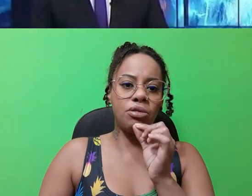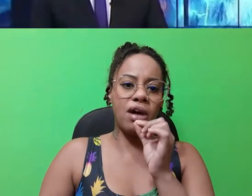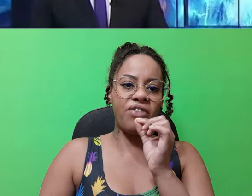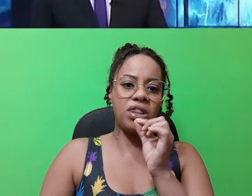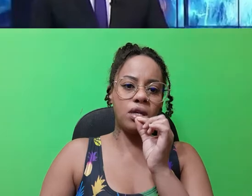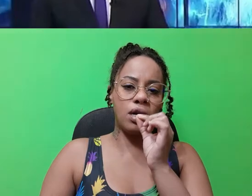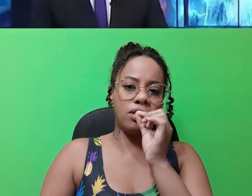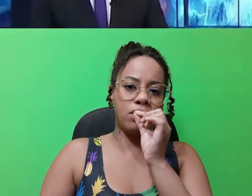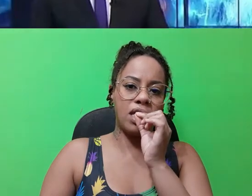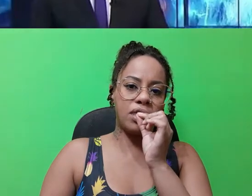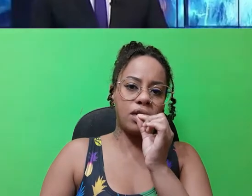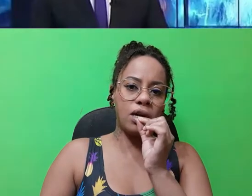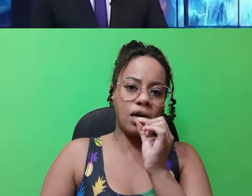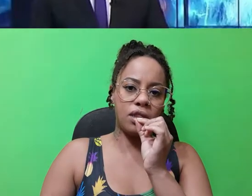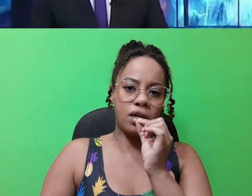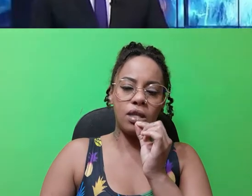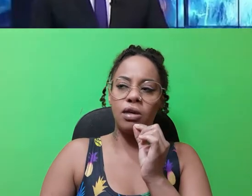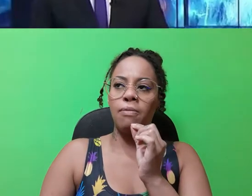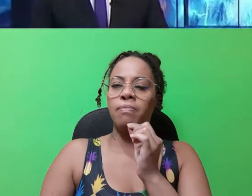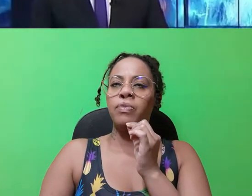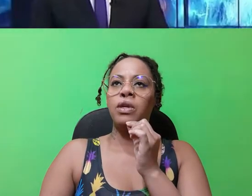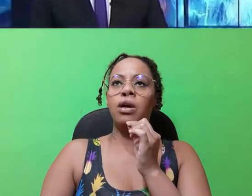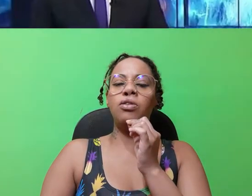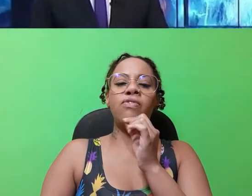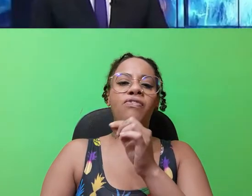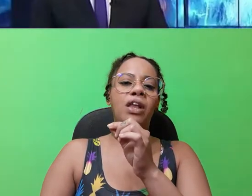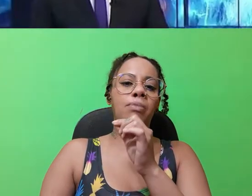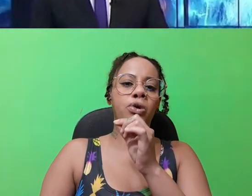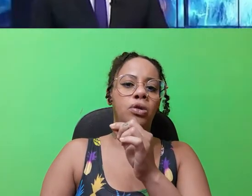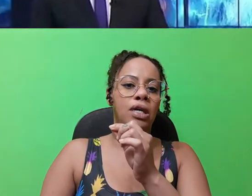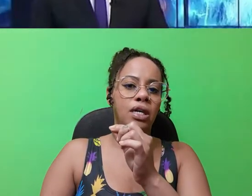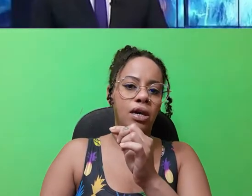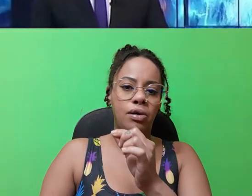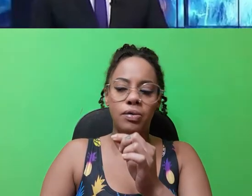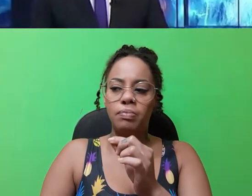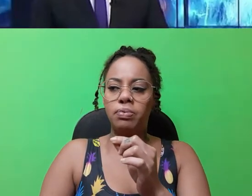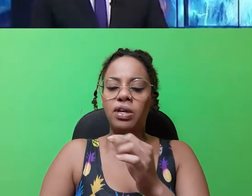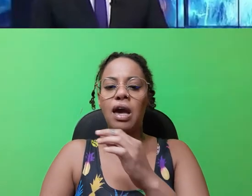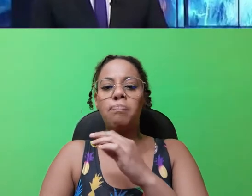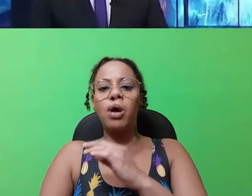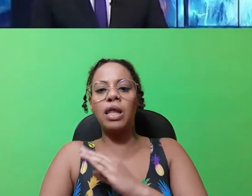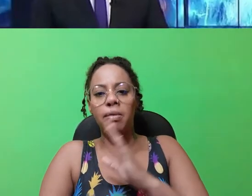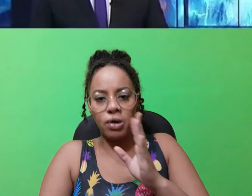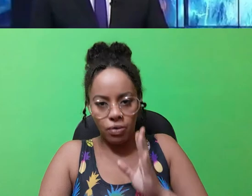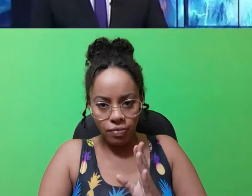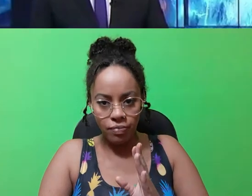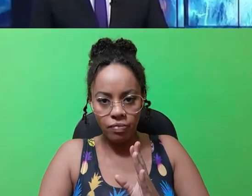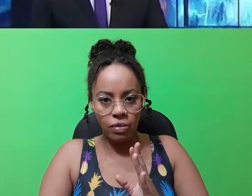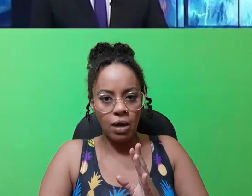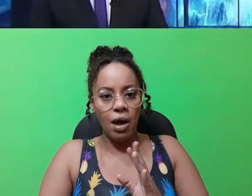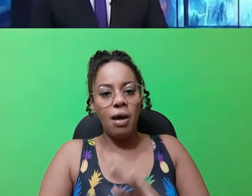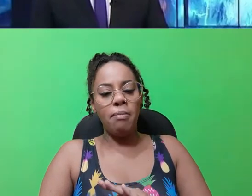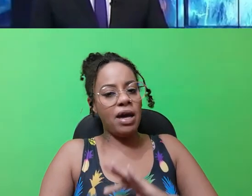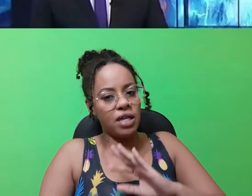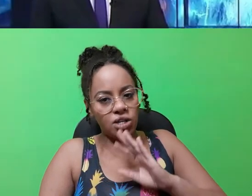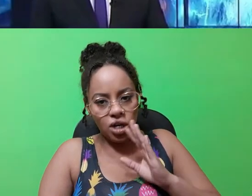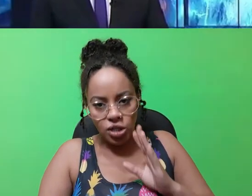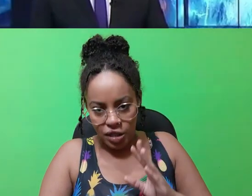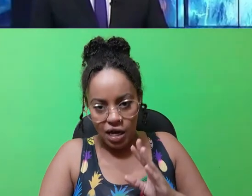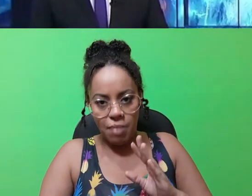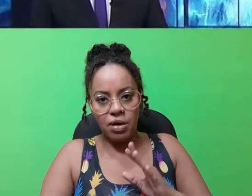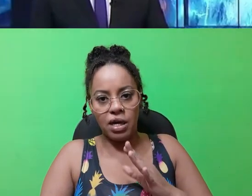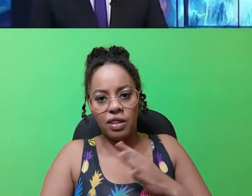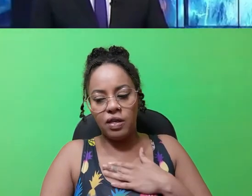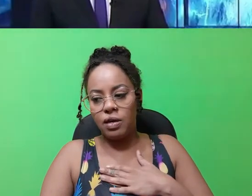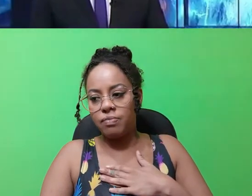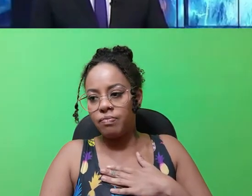questão da vacinação das crianças, eu não vou falar muito aqui, porque é polêmico. Mas a